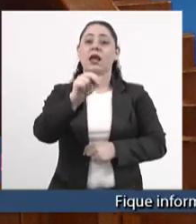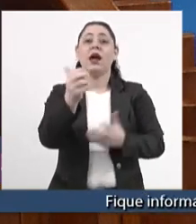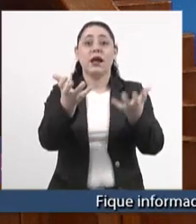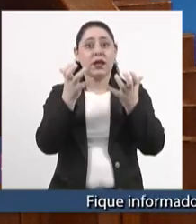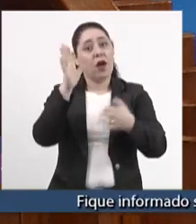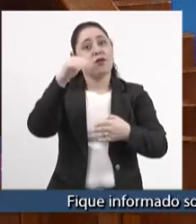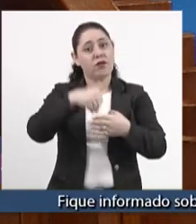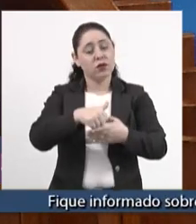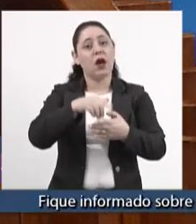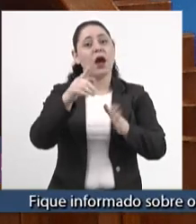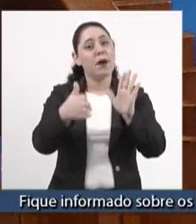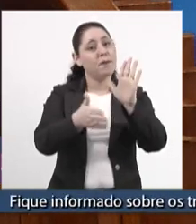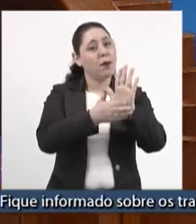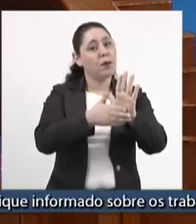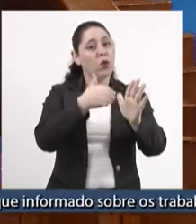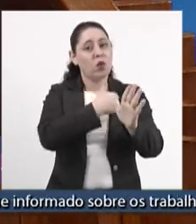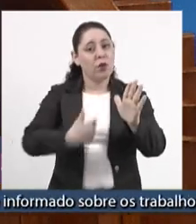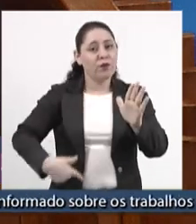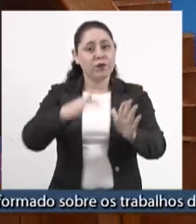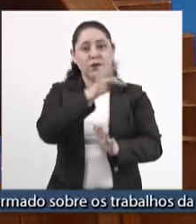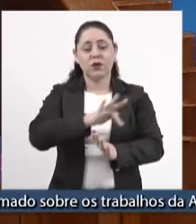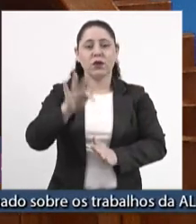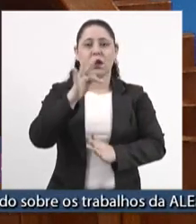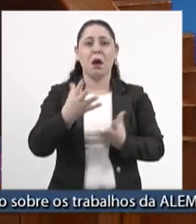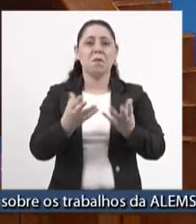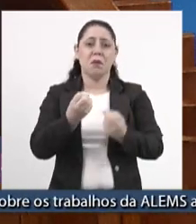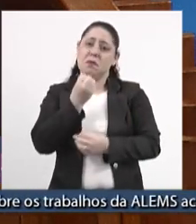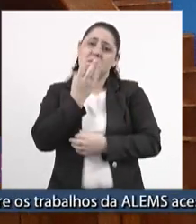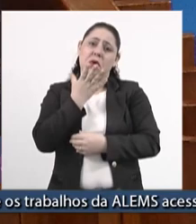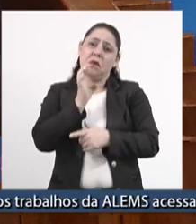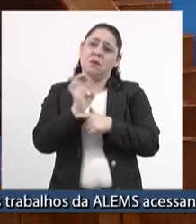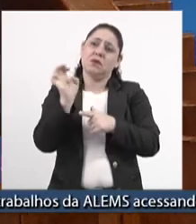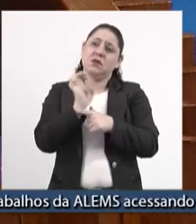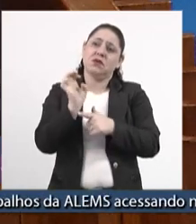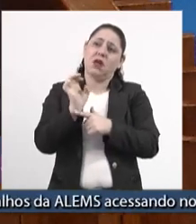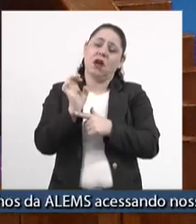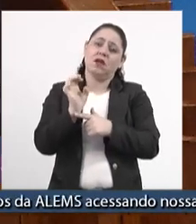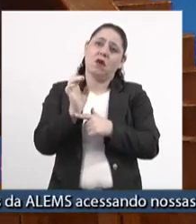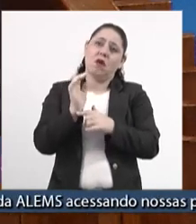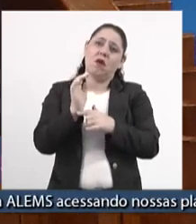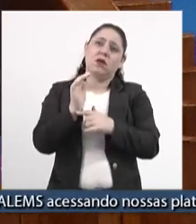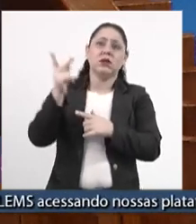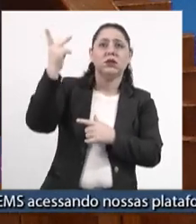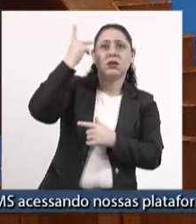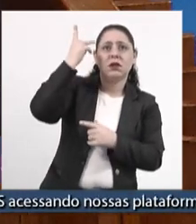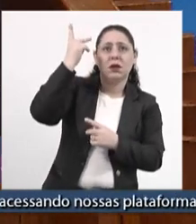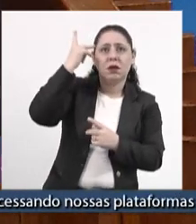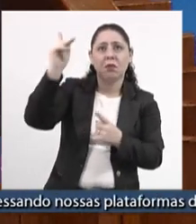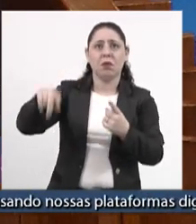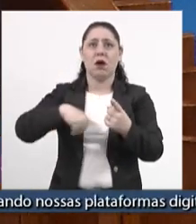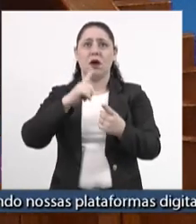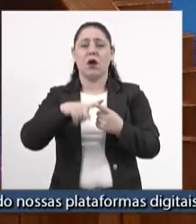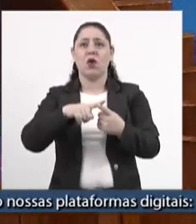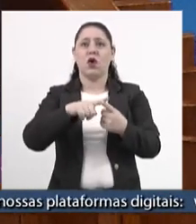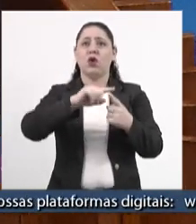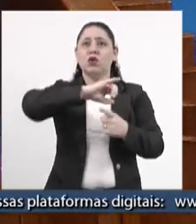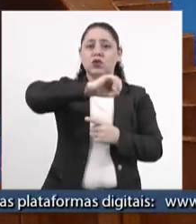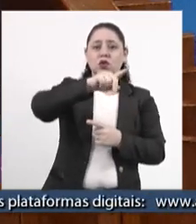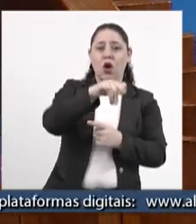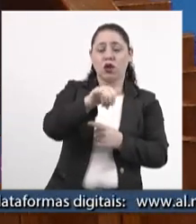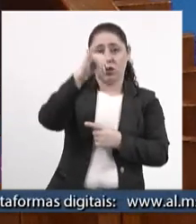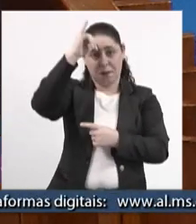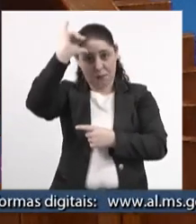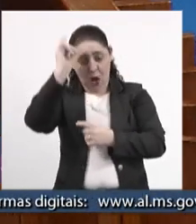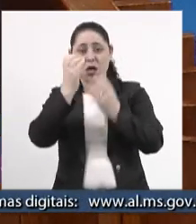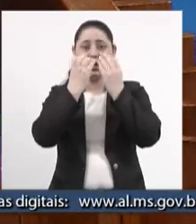votar. Essa é a proposta do governo federal e é muito bom para os estados consumidores. São Paulo, que vira o destino da nossa soja, do nosso boi,